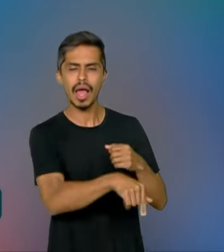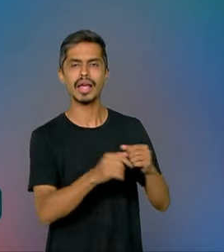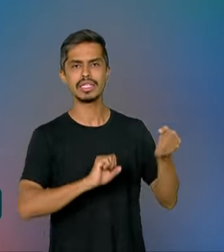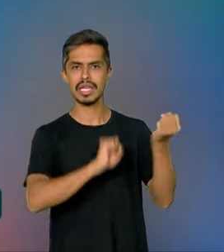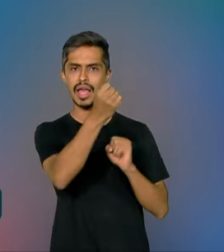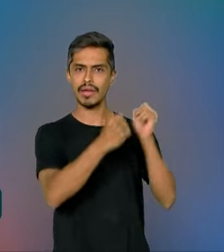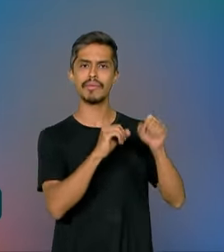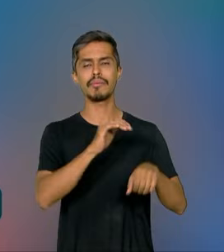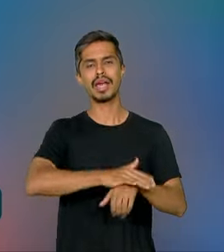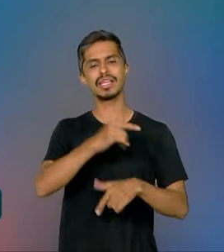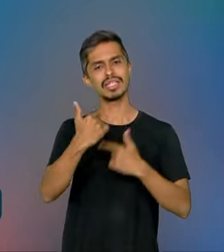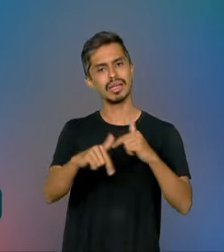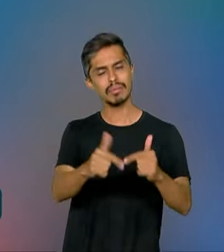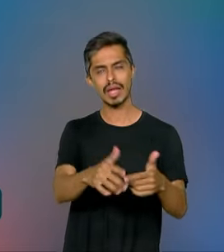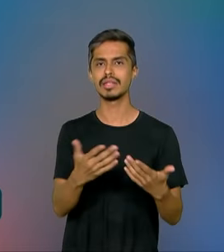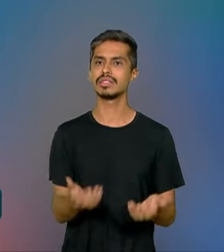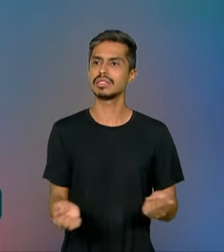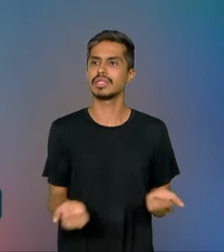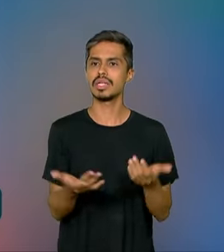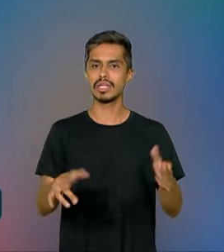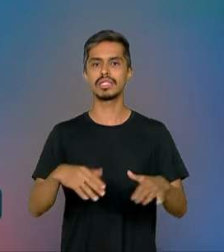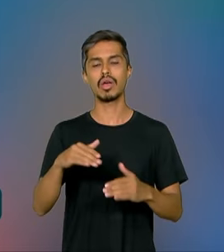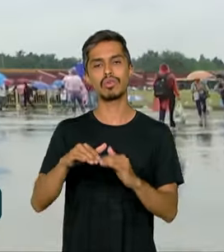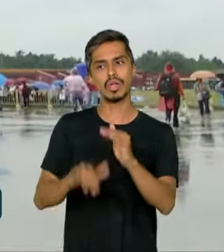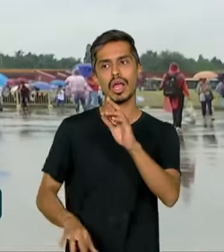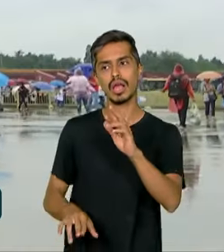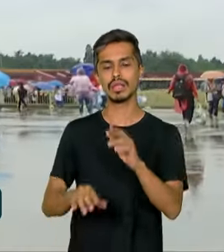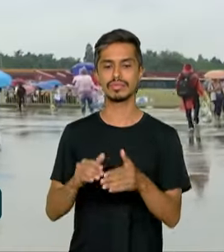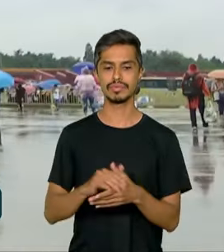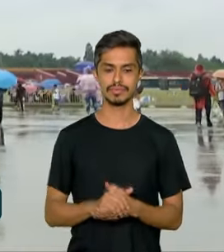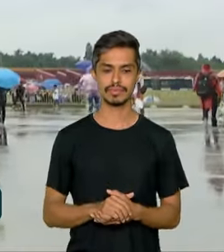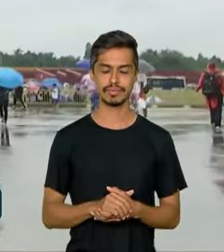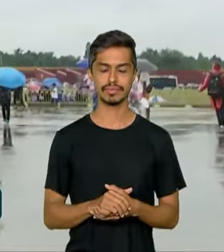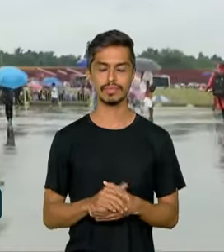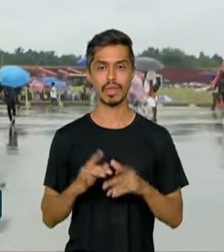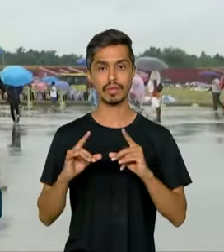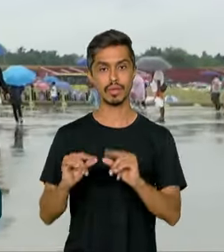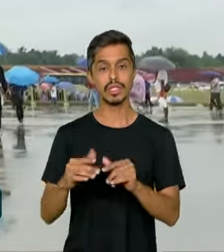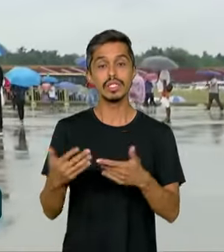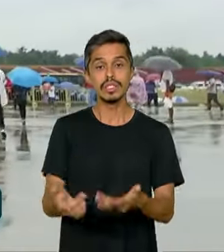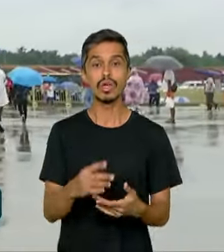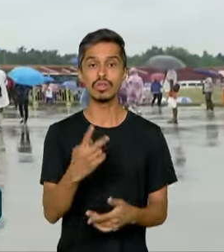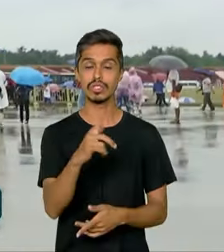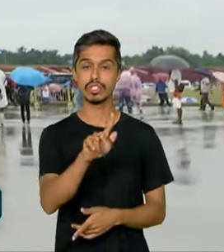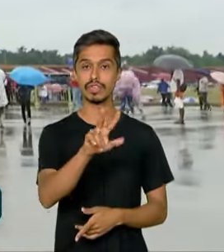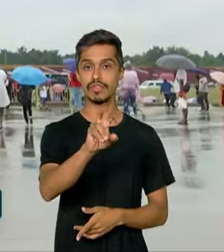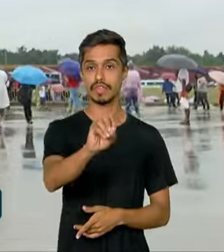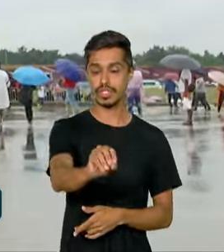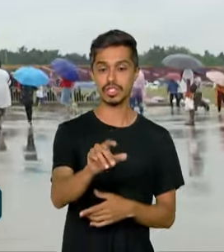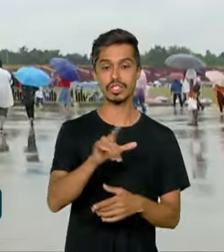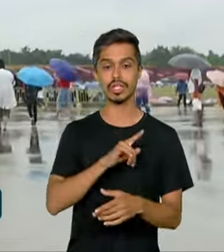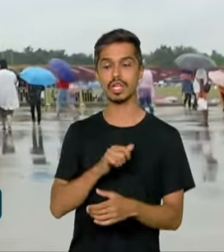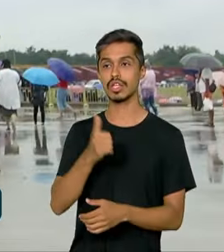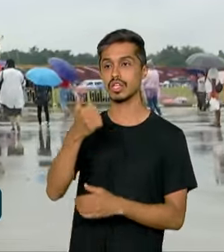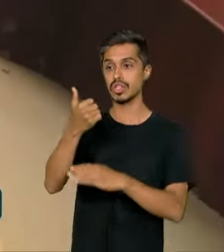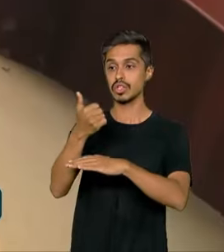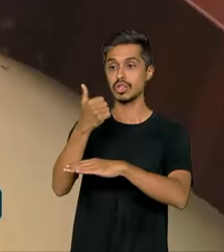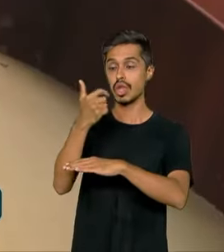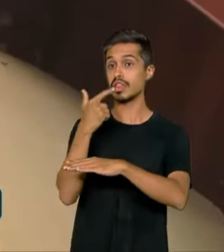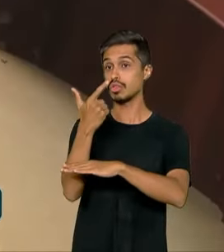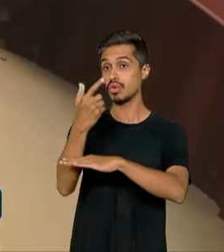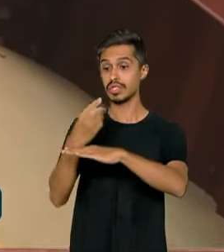mais emprego para reverter a desigualdade social que aí está. O G20 reúne dois terços da população mundial,